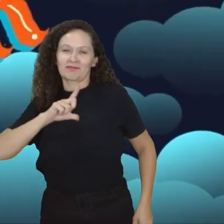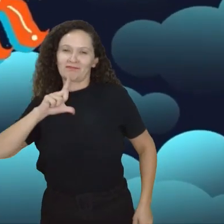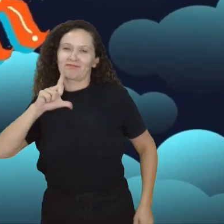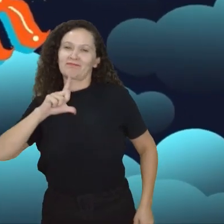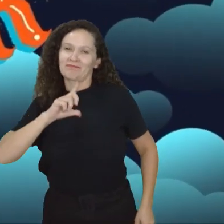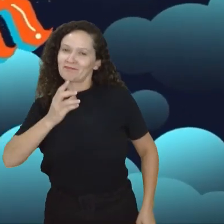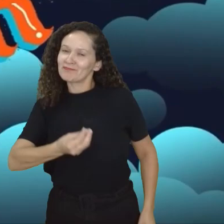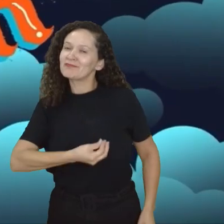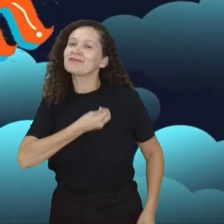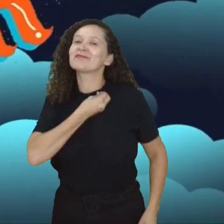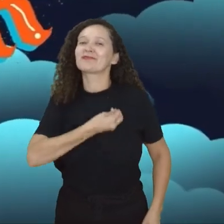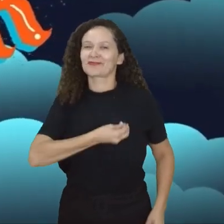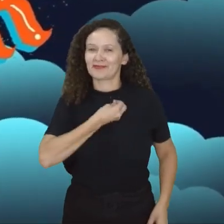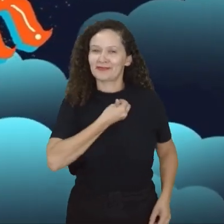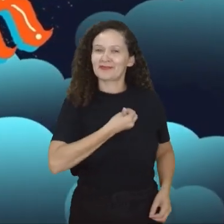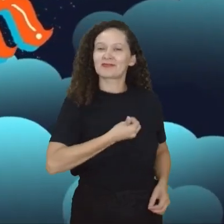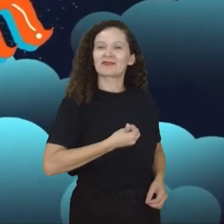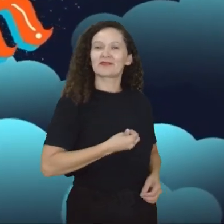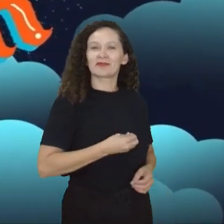sonhos pra viver